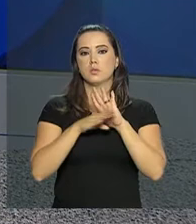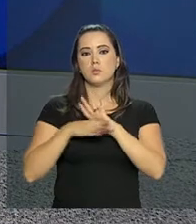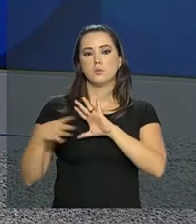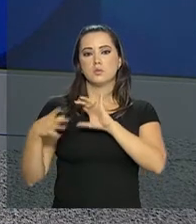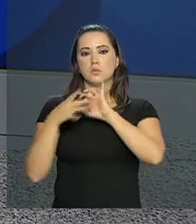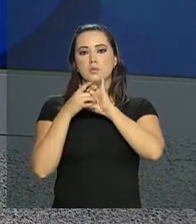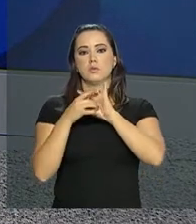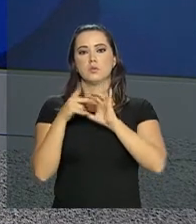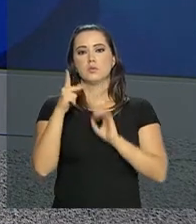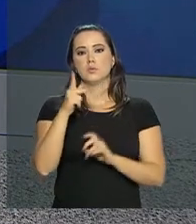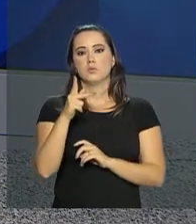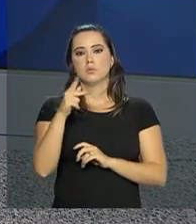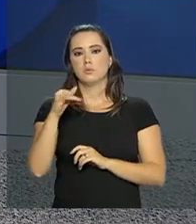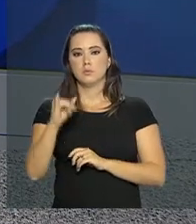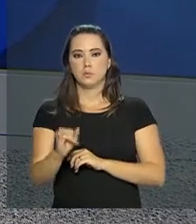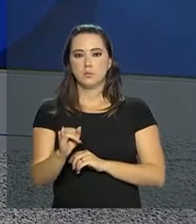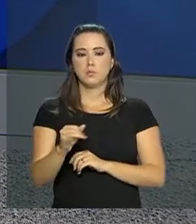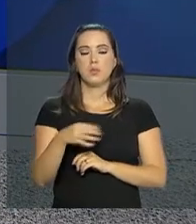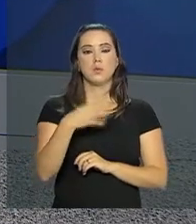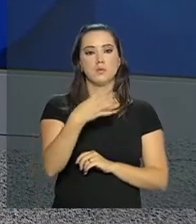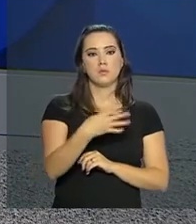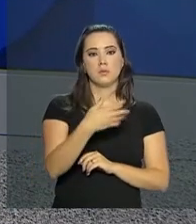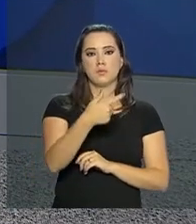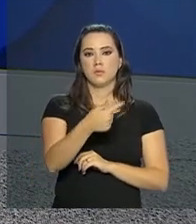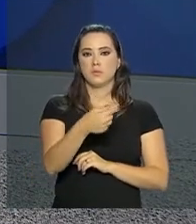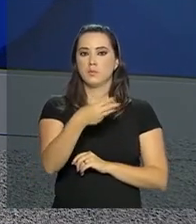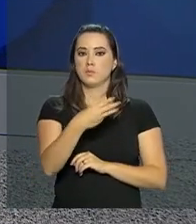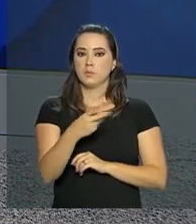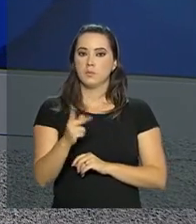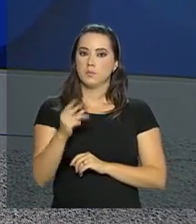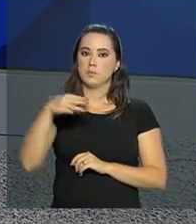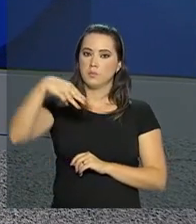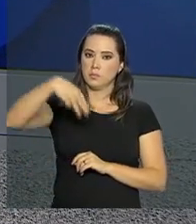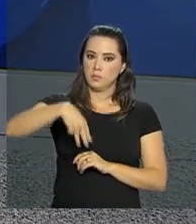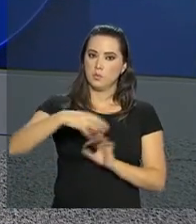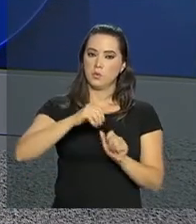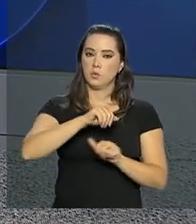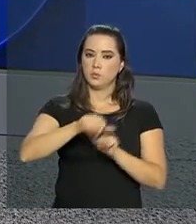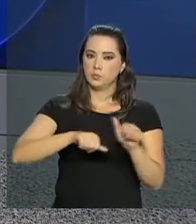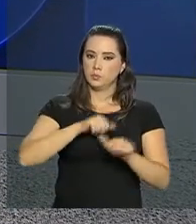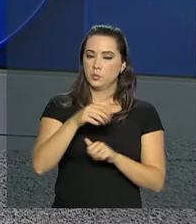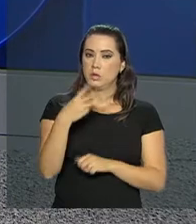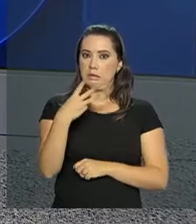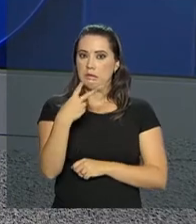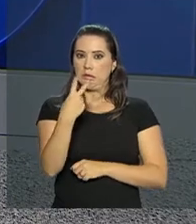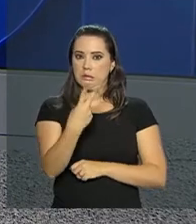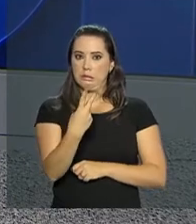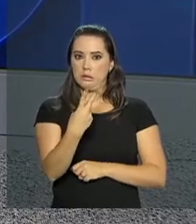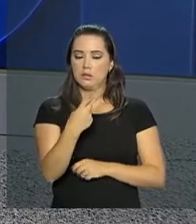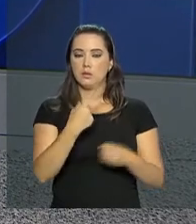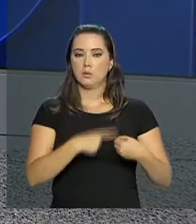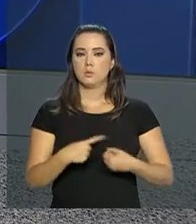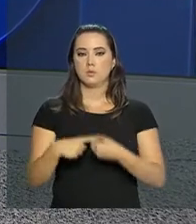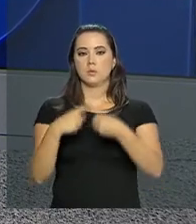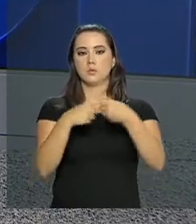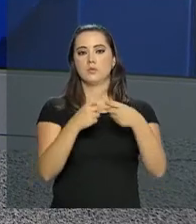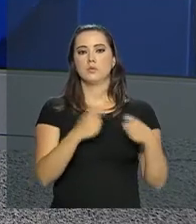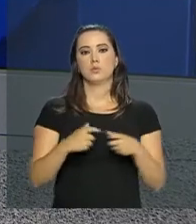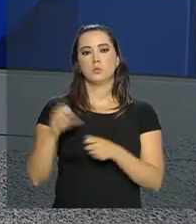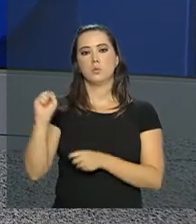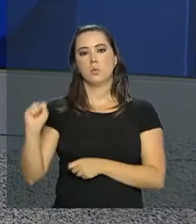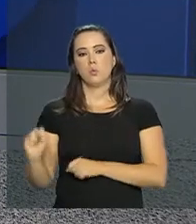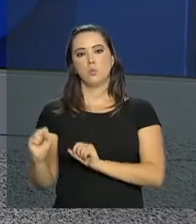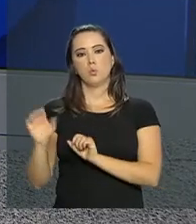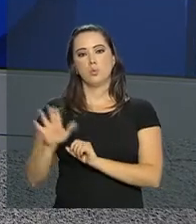parceria de investimento, PPI. 473 quilômetros que passam por 32 municípios da região